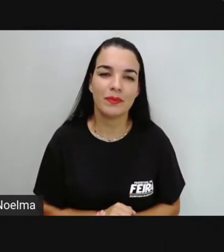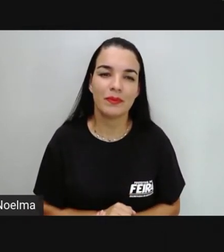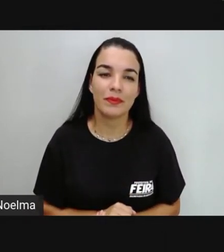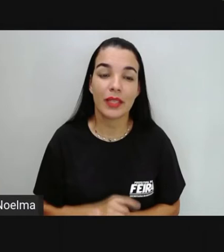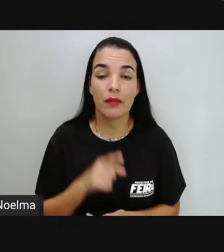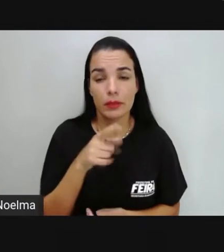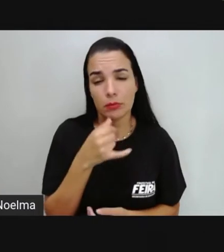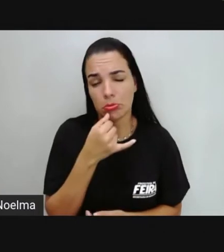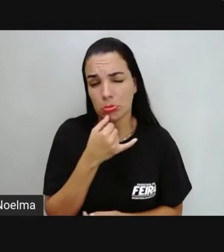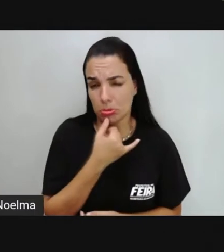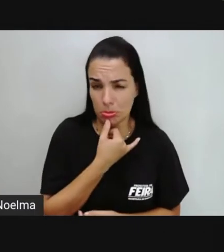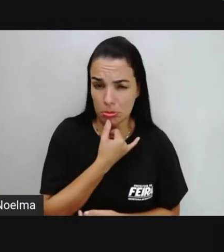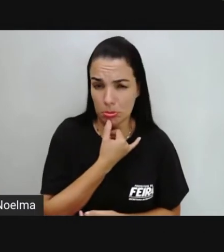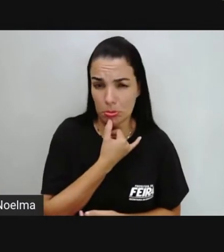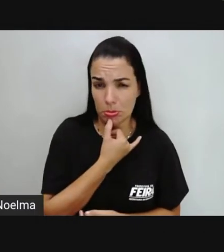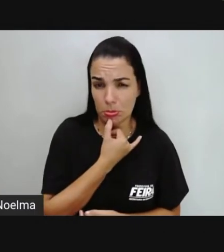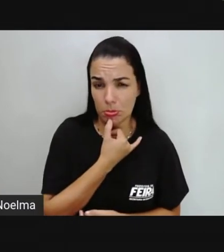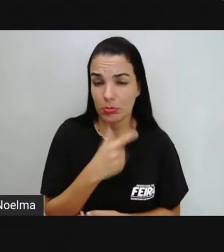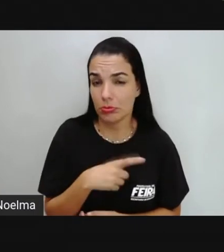Se sentem tristes?